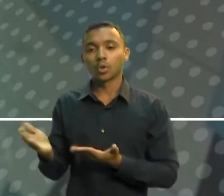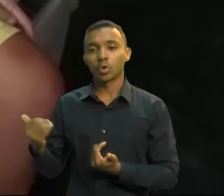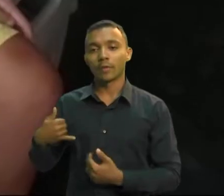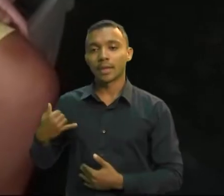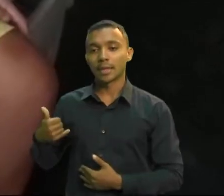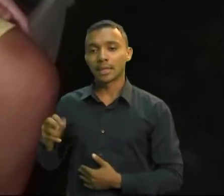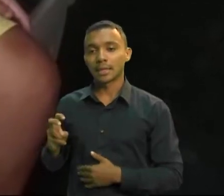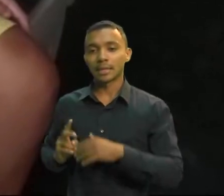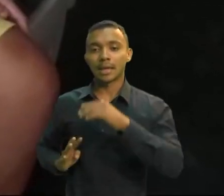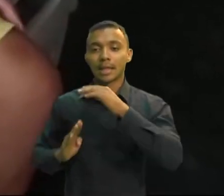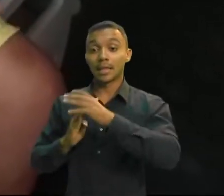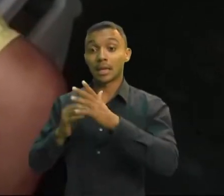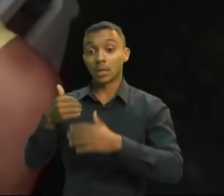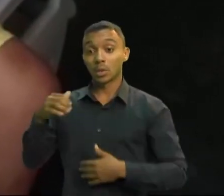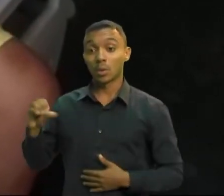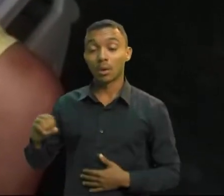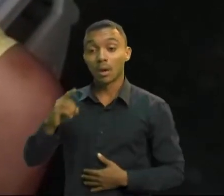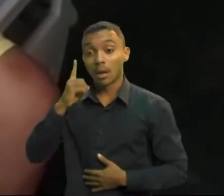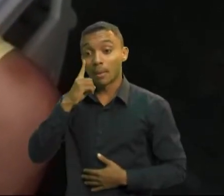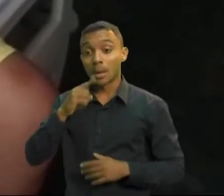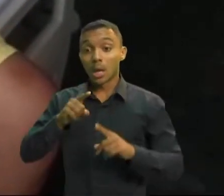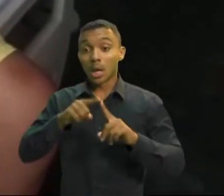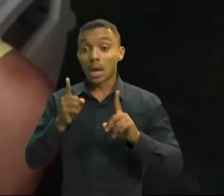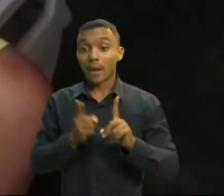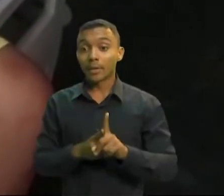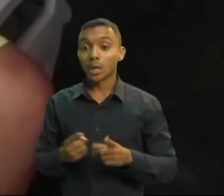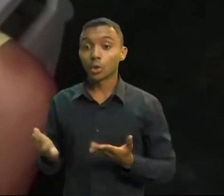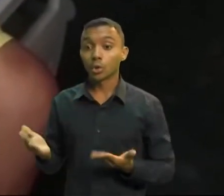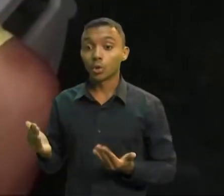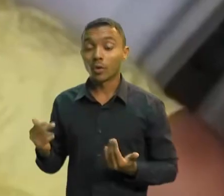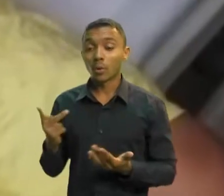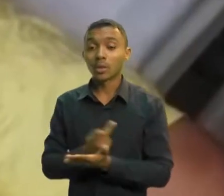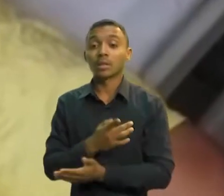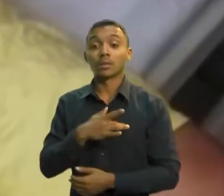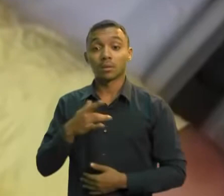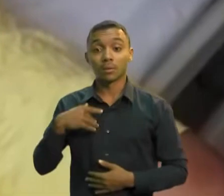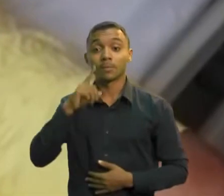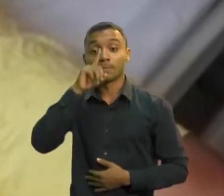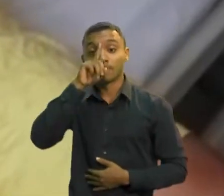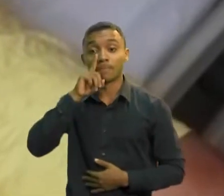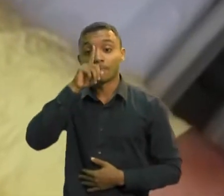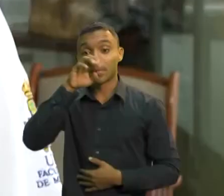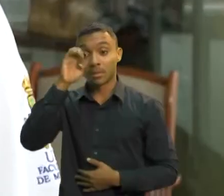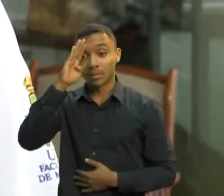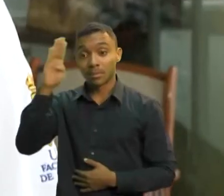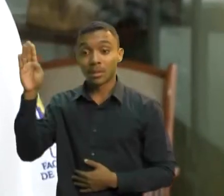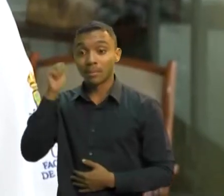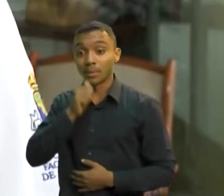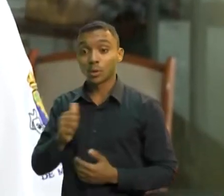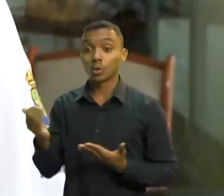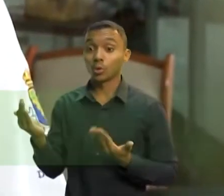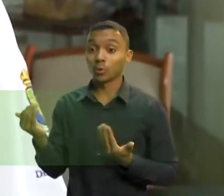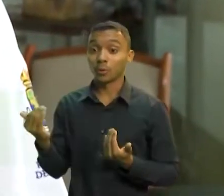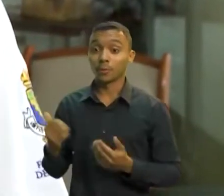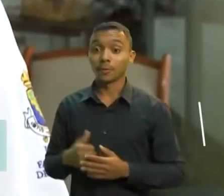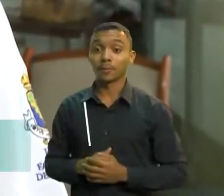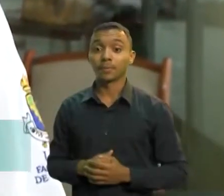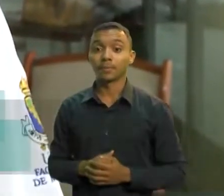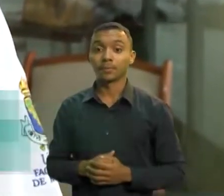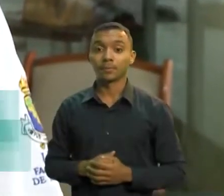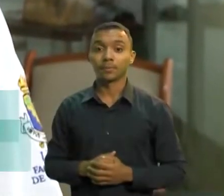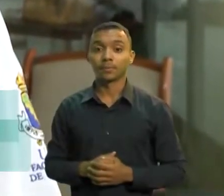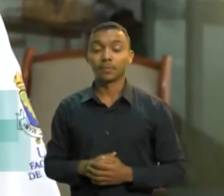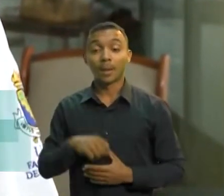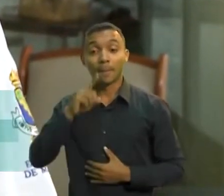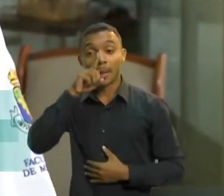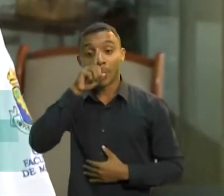anos. A gravidez precoce traz riscos para a saúde das meninas, principalmente as mais novas. O risco maior são para